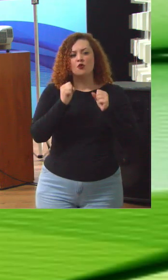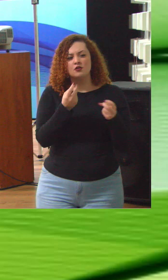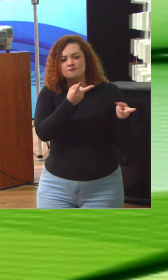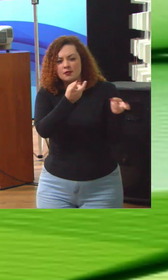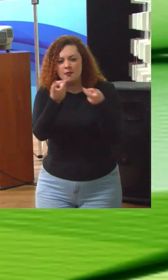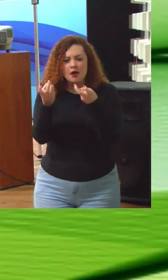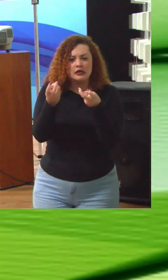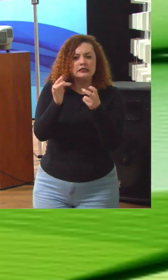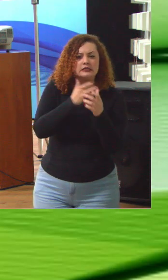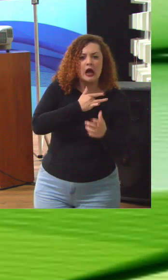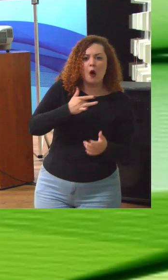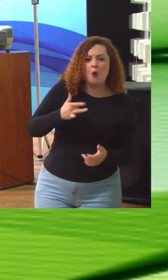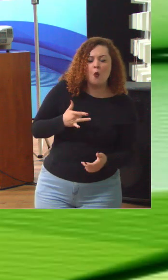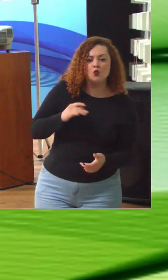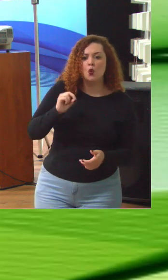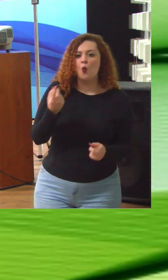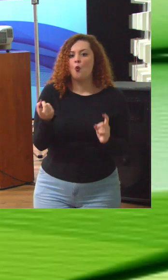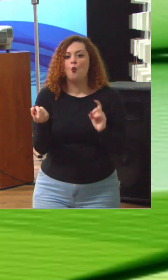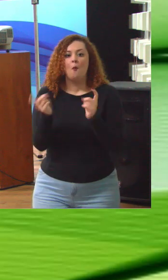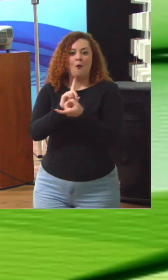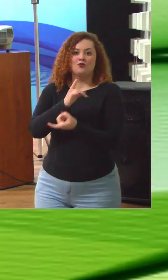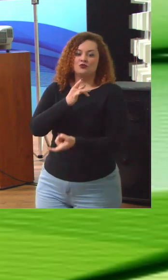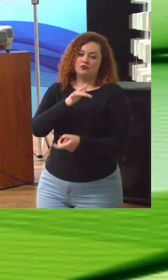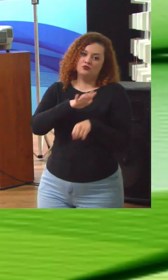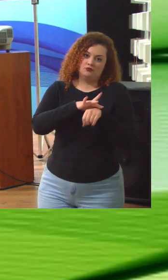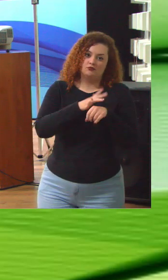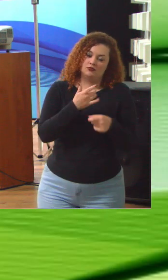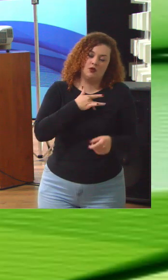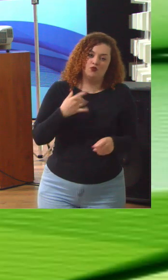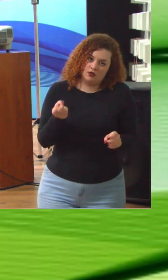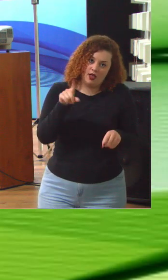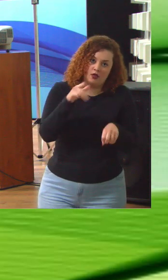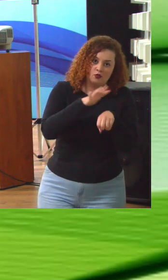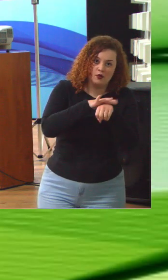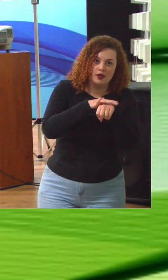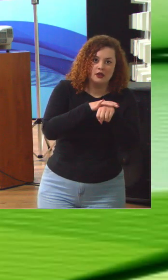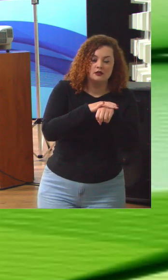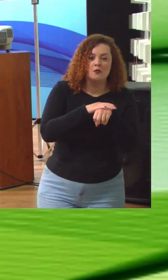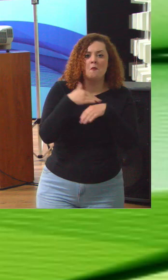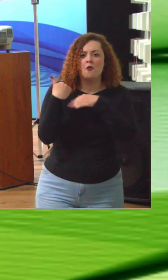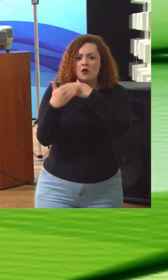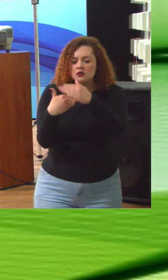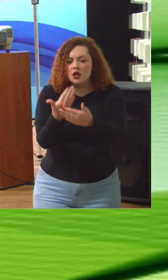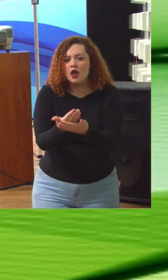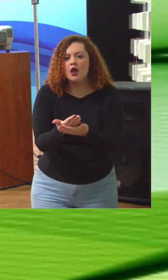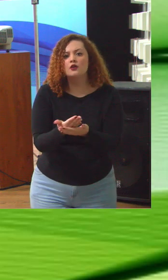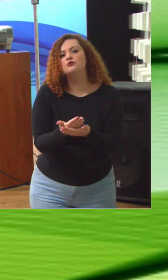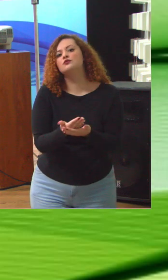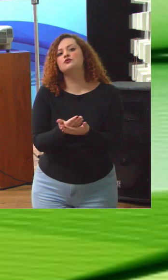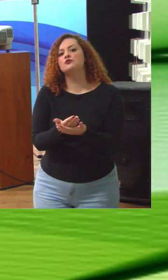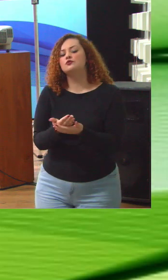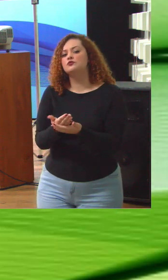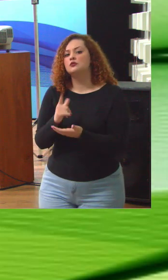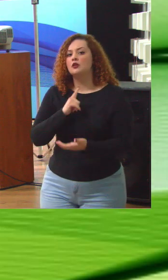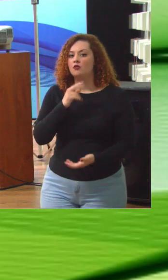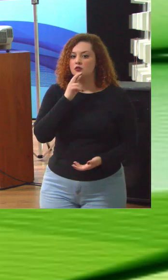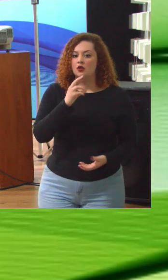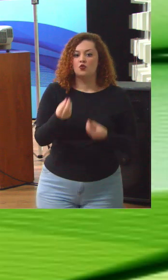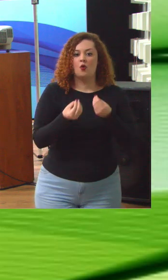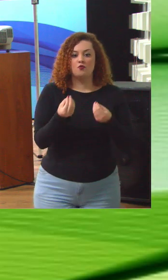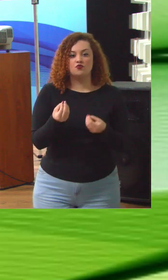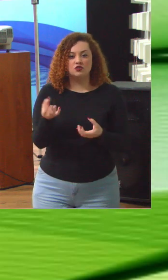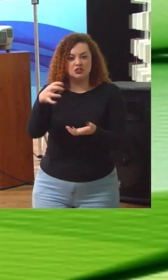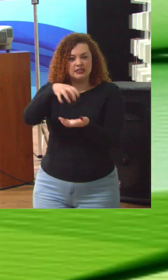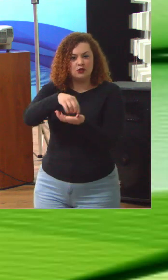saúde ou o oposto de saúde, doenças, nos processos que levam o centro de governo a